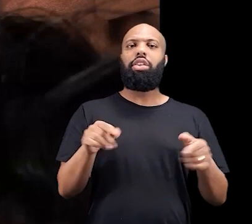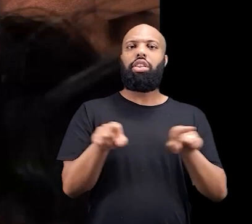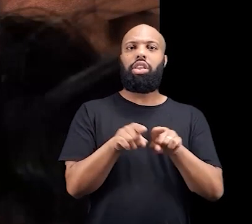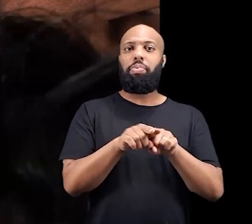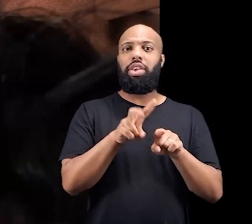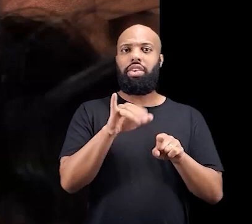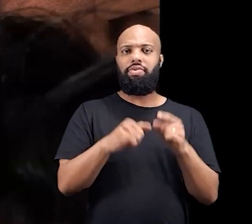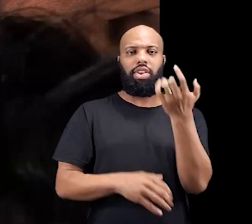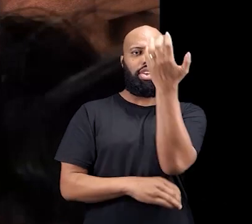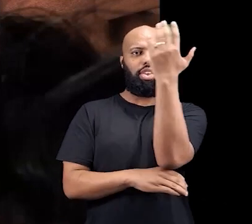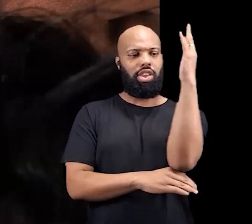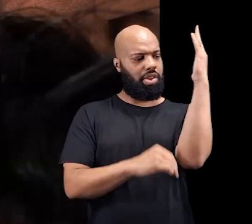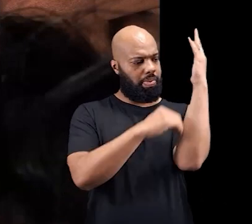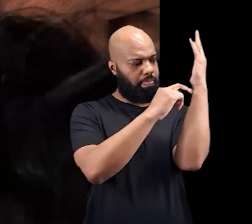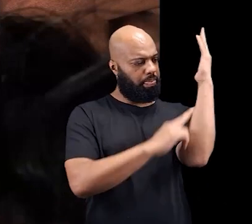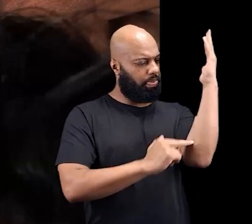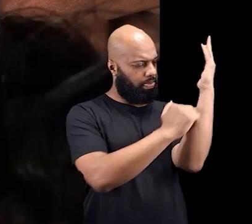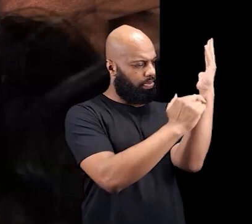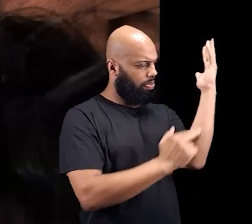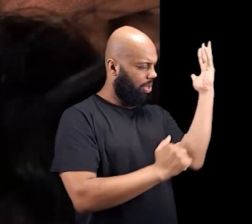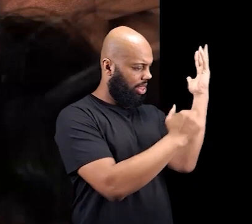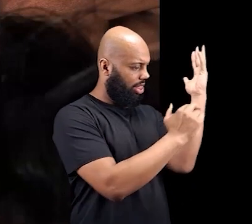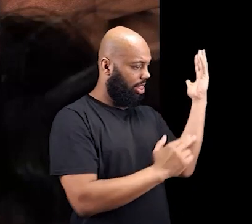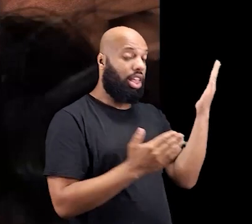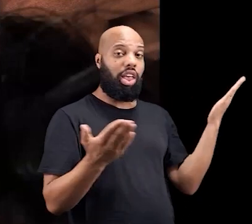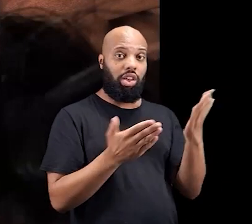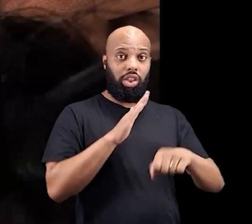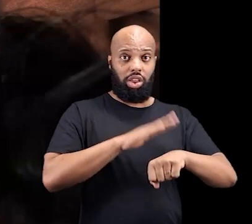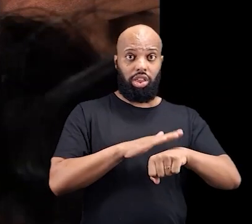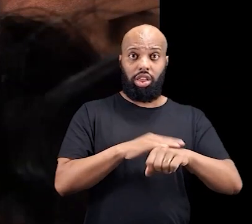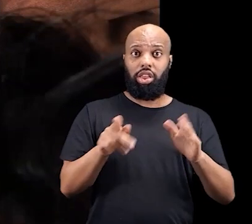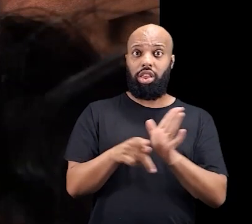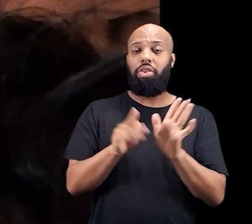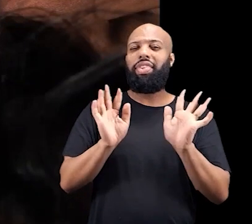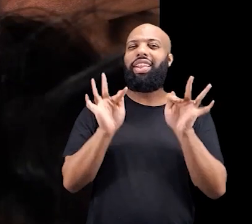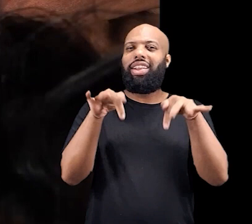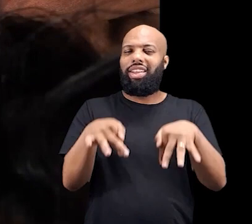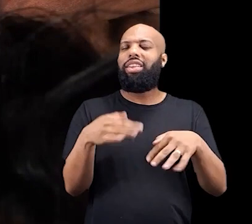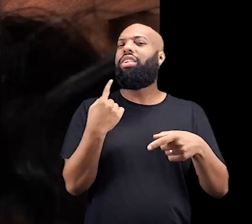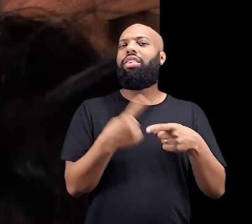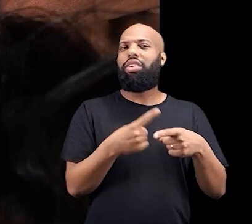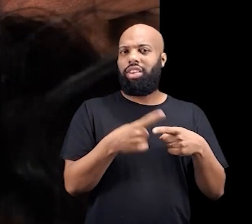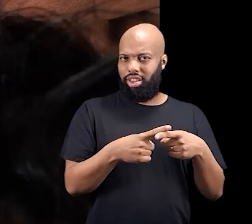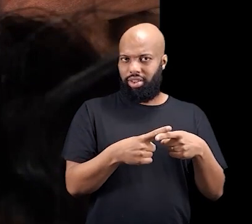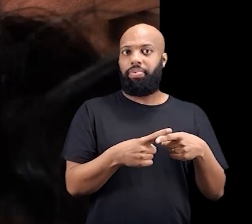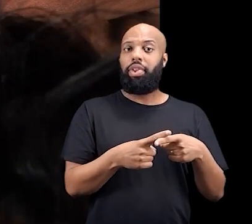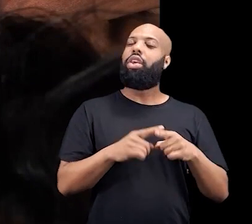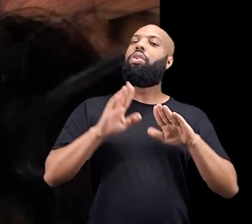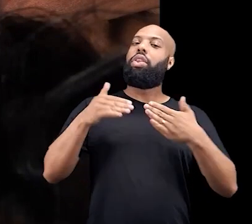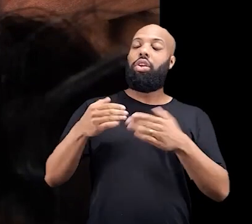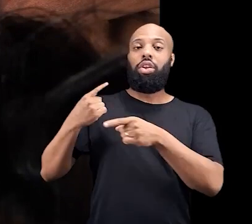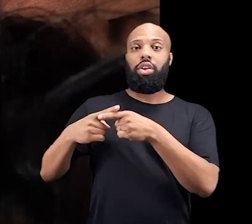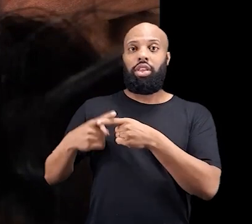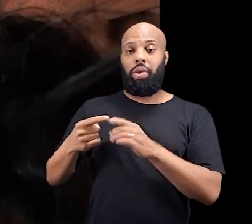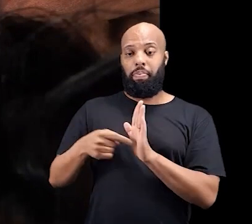né? Ela vai ser pintada. Esse momento aqui já é a parte da finalização. Por quê?